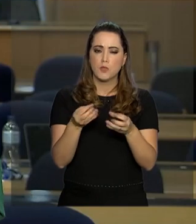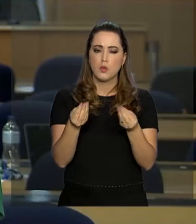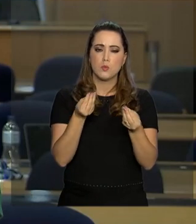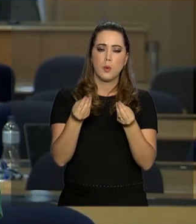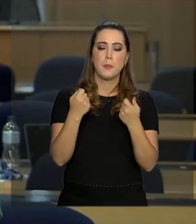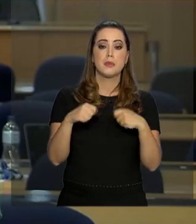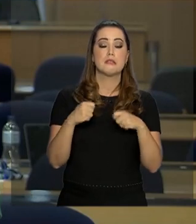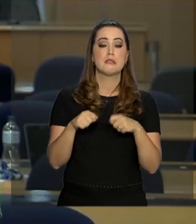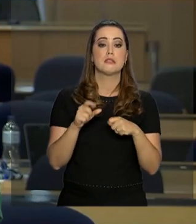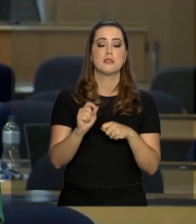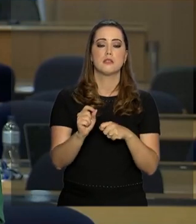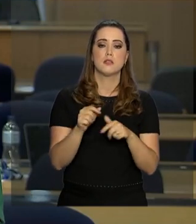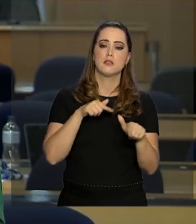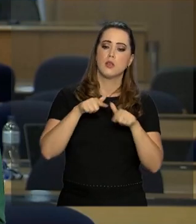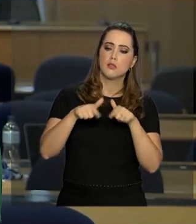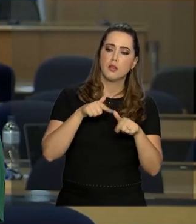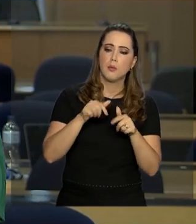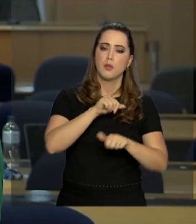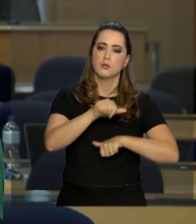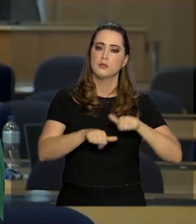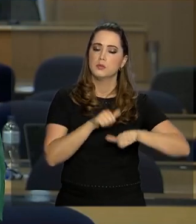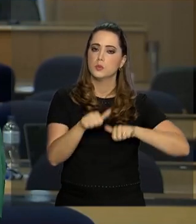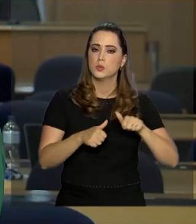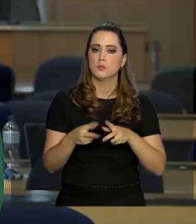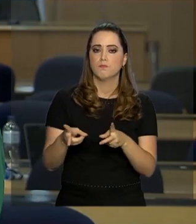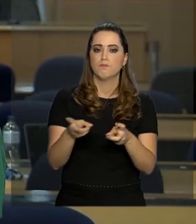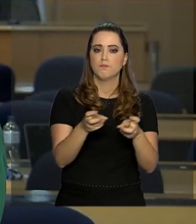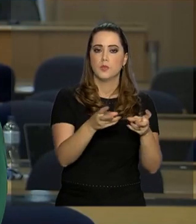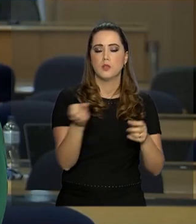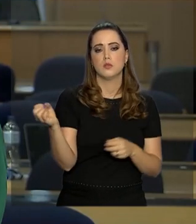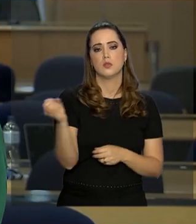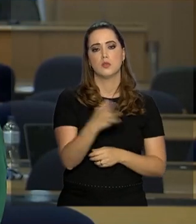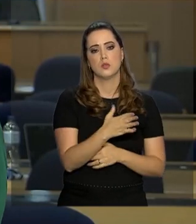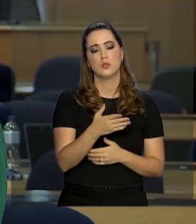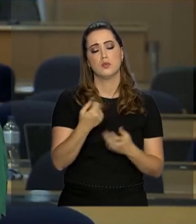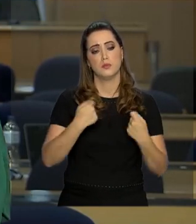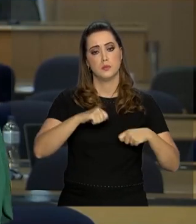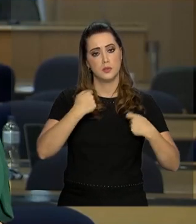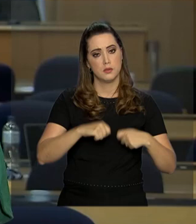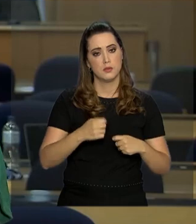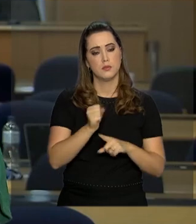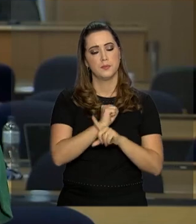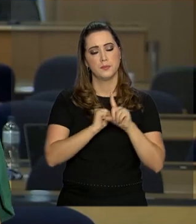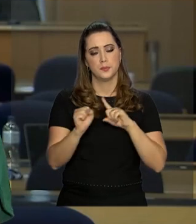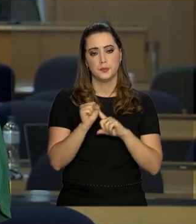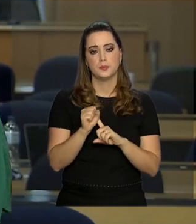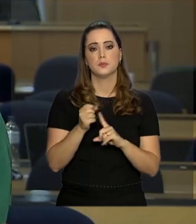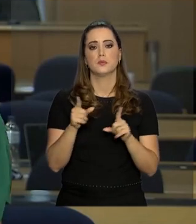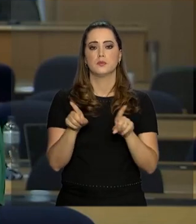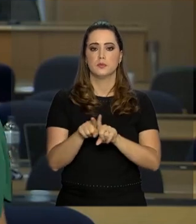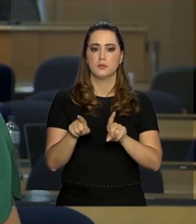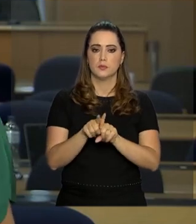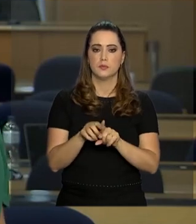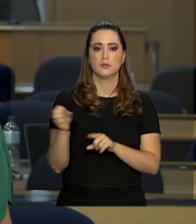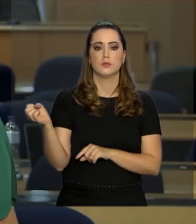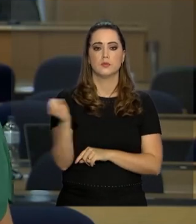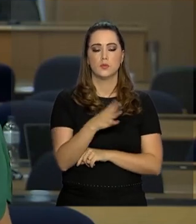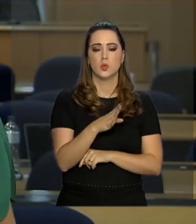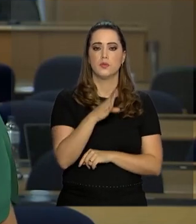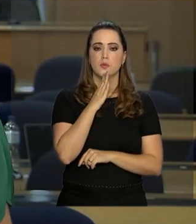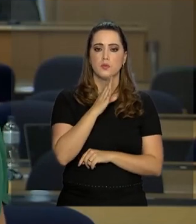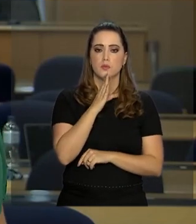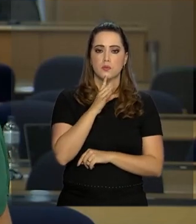será necessário atualizar Levando em consideração aí as novas demandas da sociedade e também novos